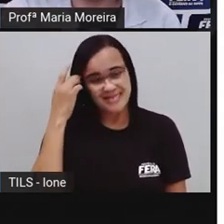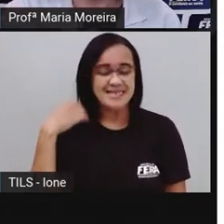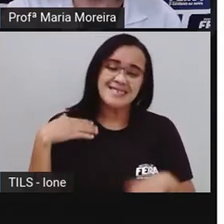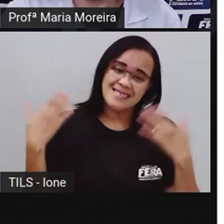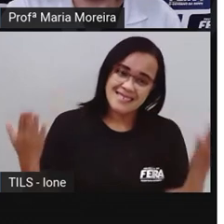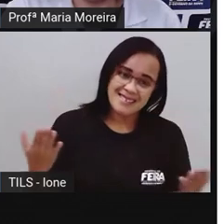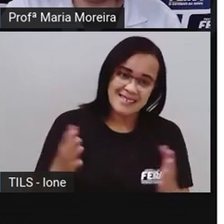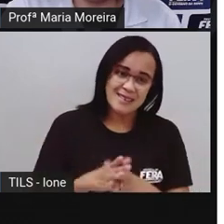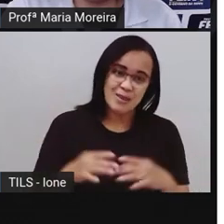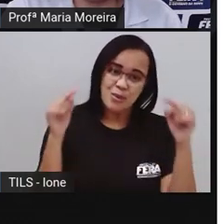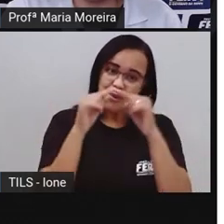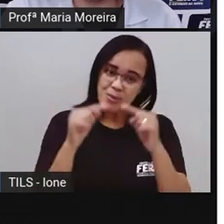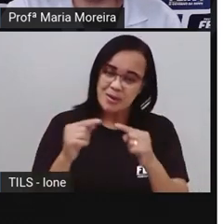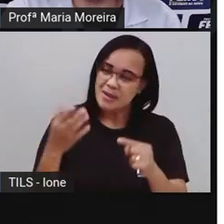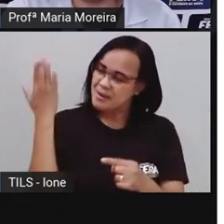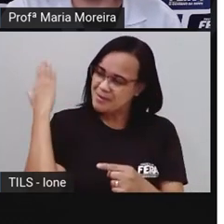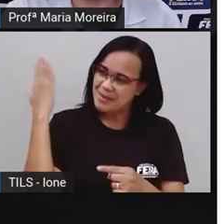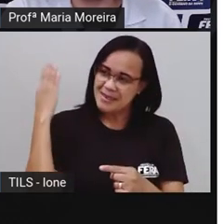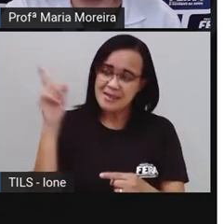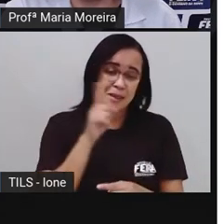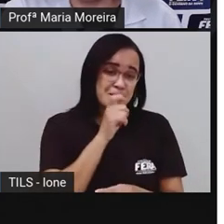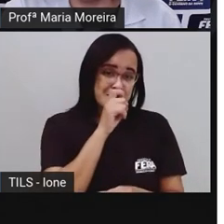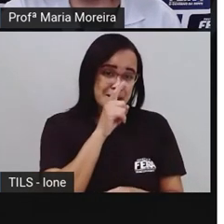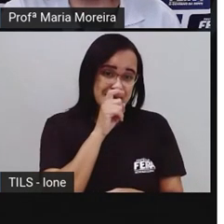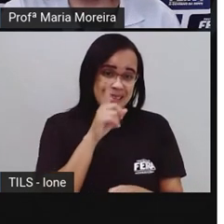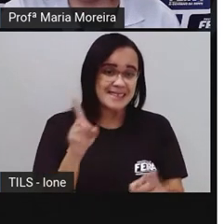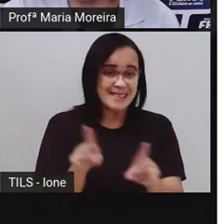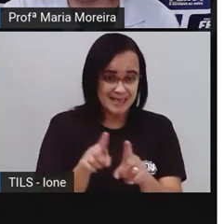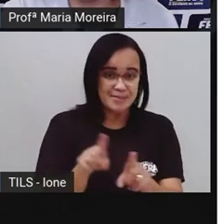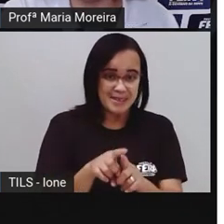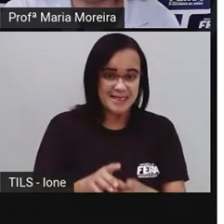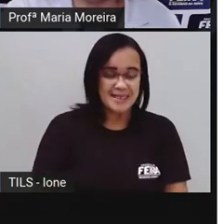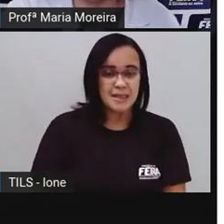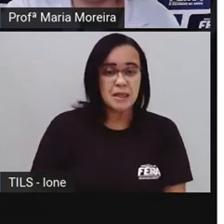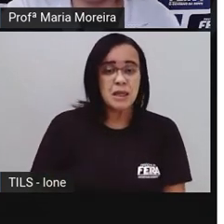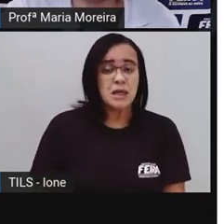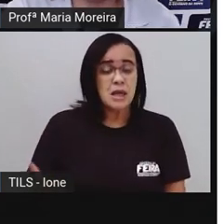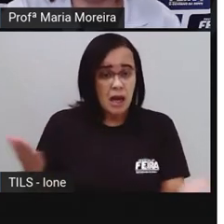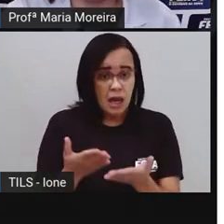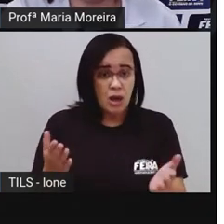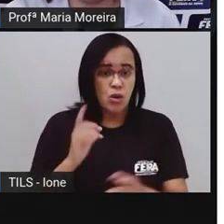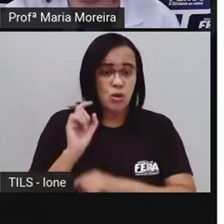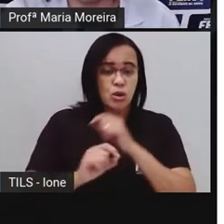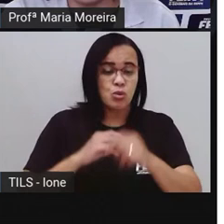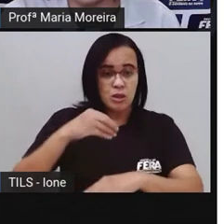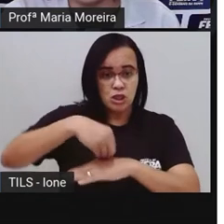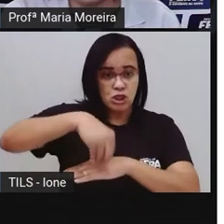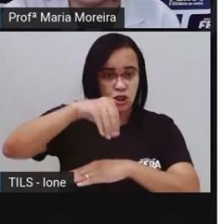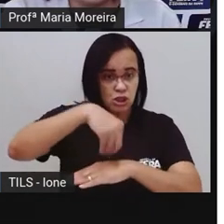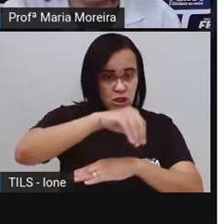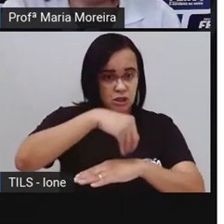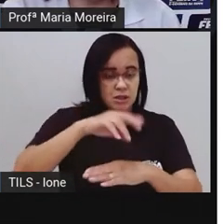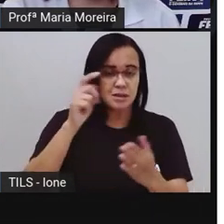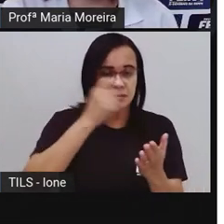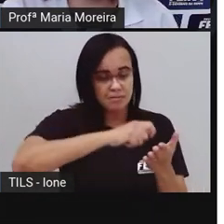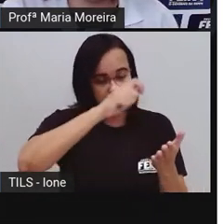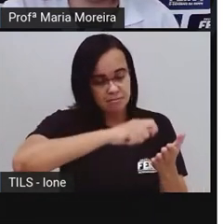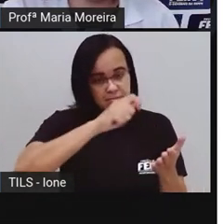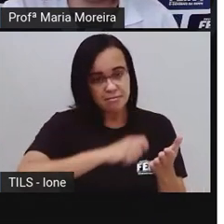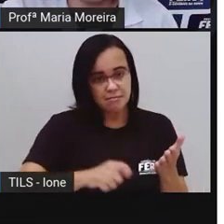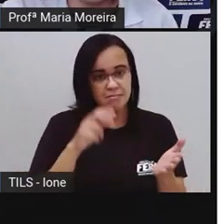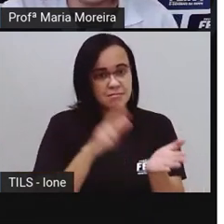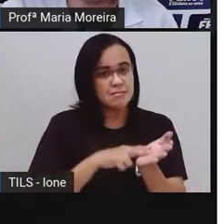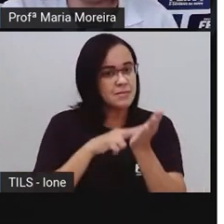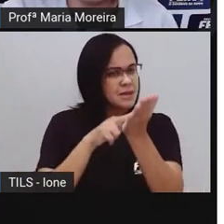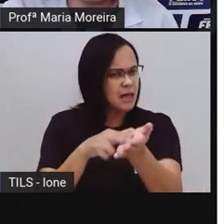antiga. Né? Vamos lá. Bom, dicas, né? Para a gente escrever aí uma carta. Inicie